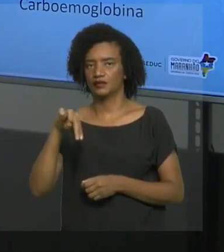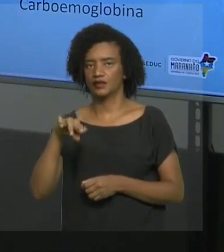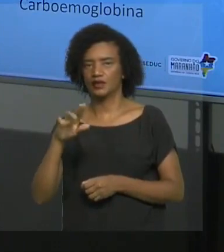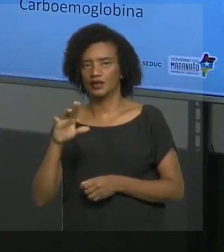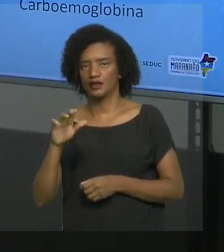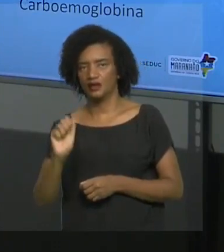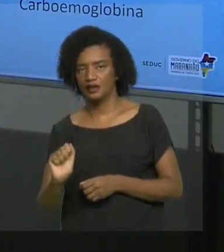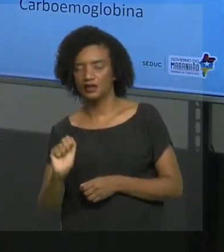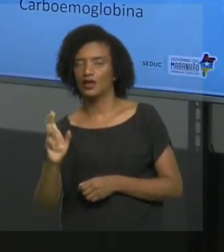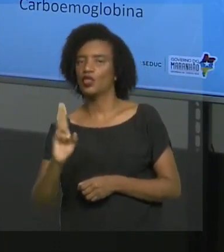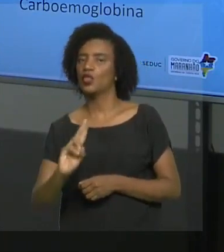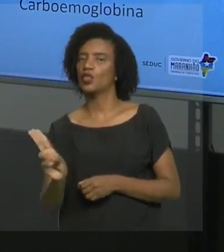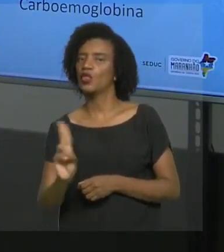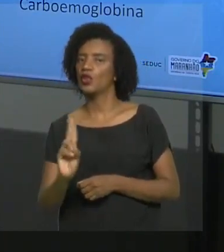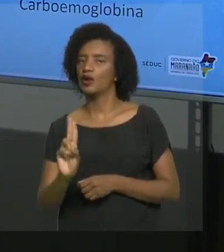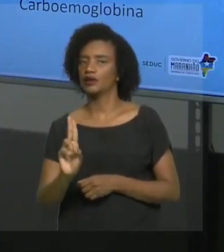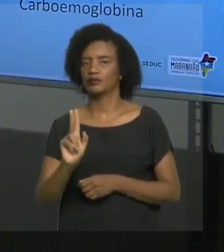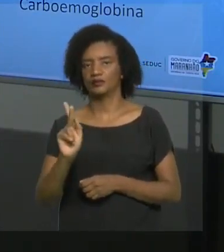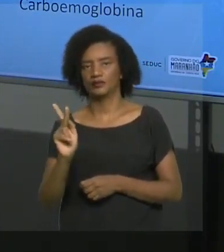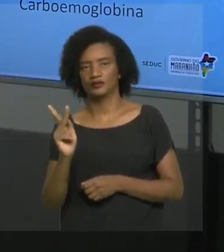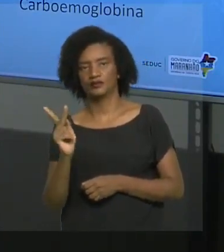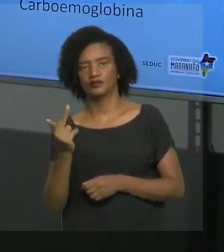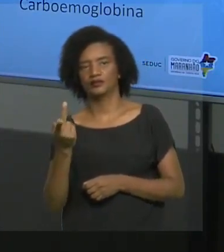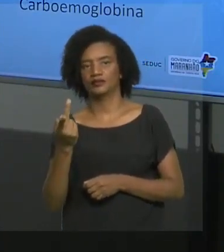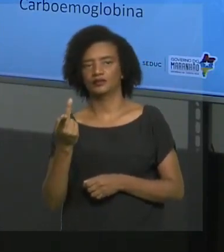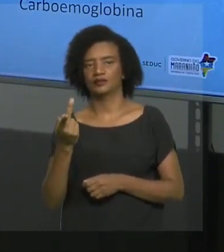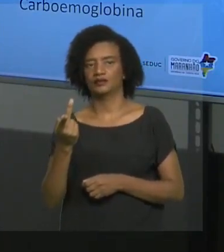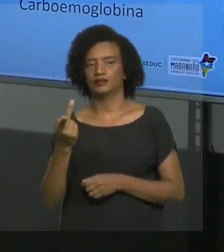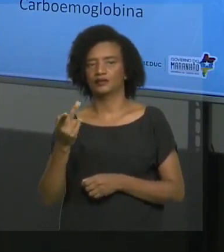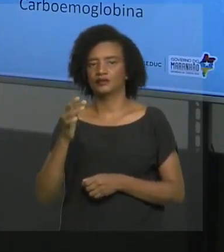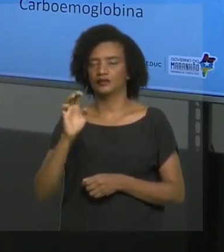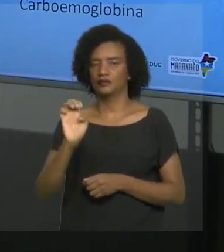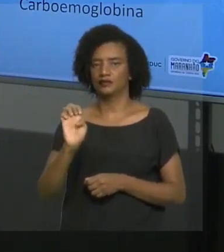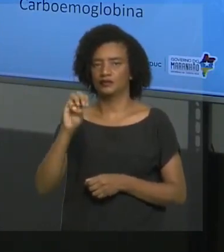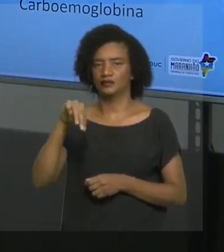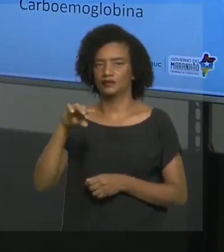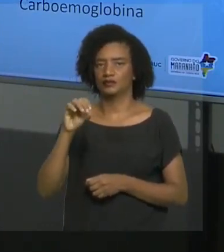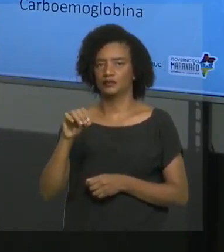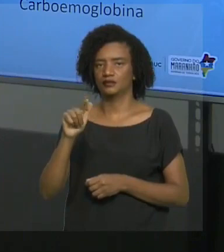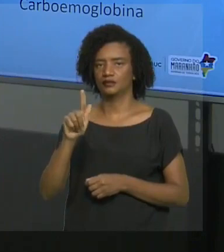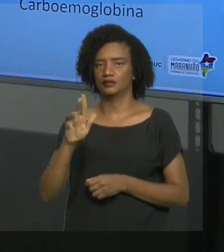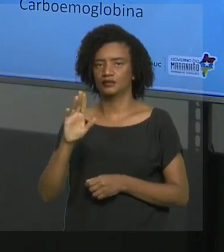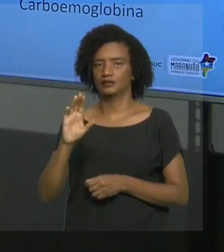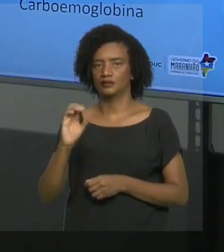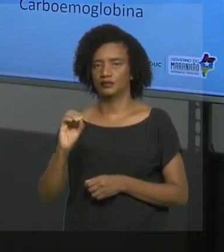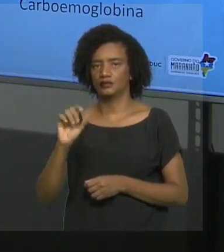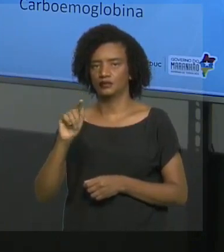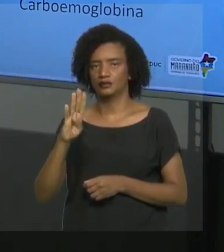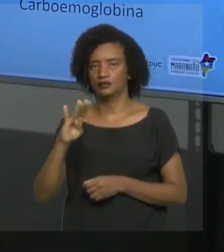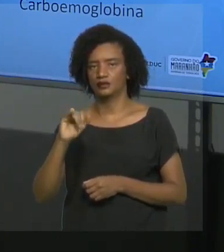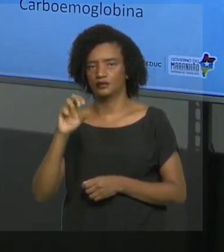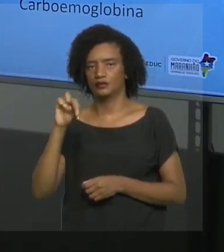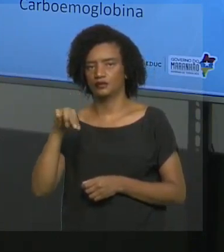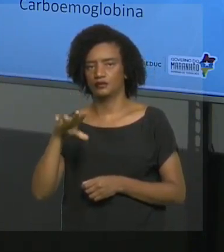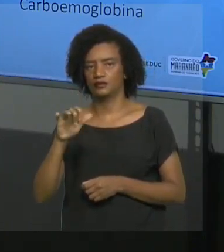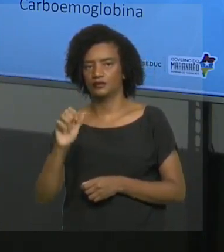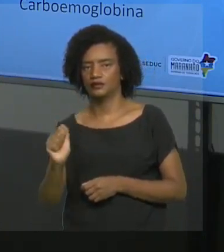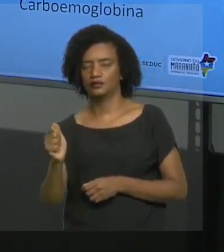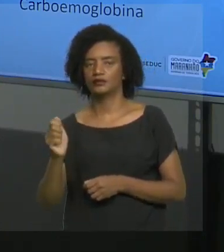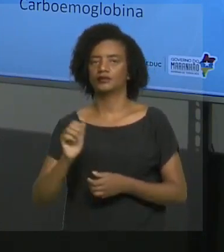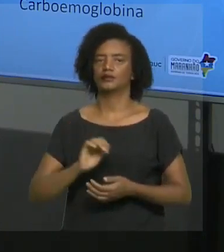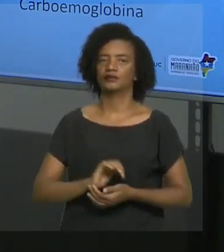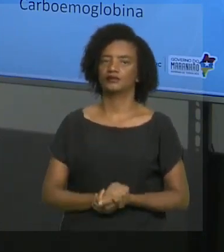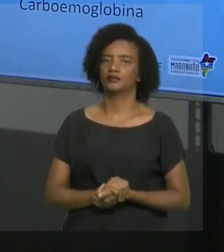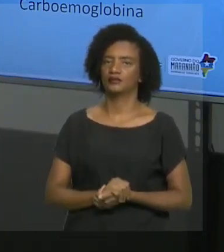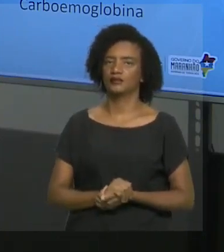que vai auxiliar no transporte dos gases. Então, quando ele chega no pulmão, a hemoglobina